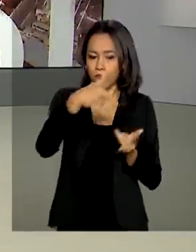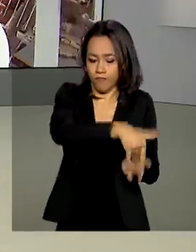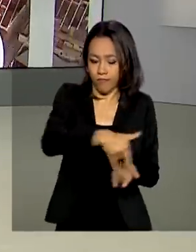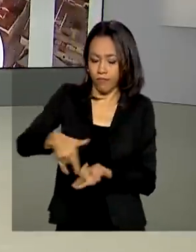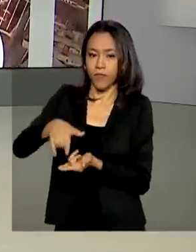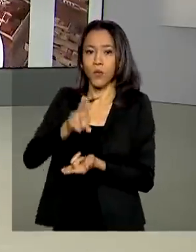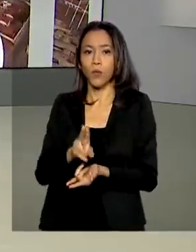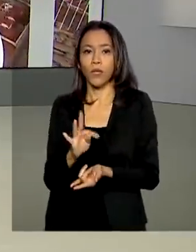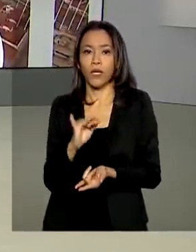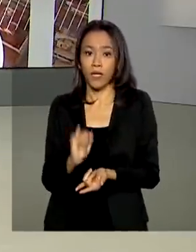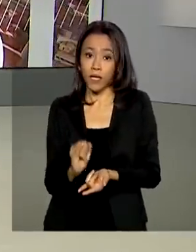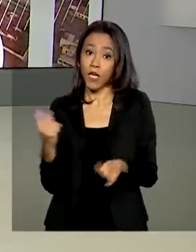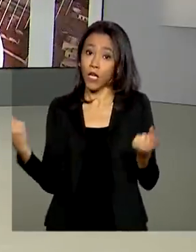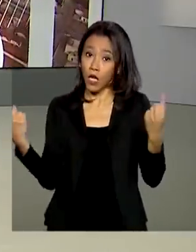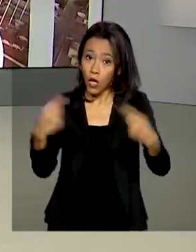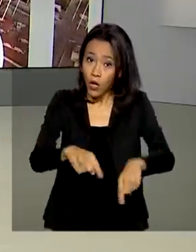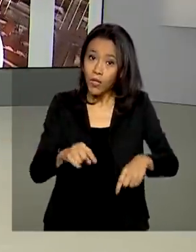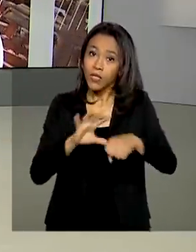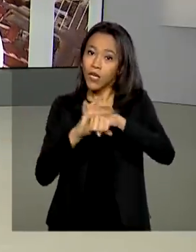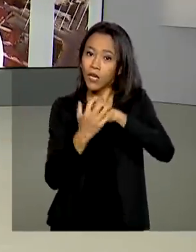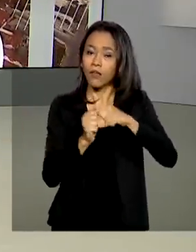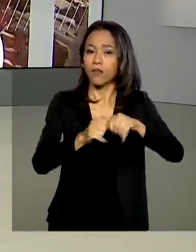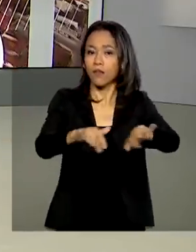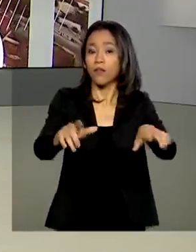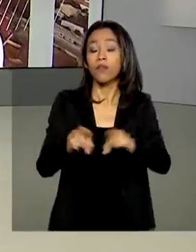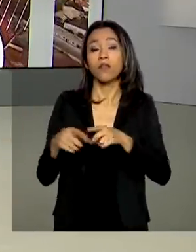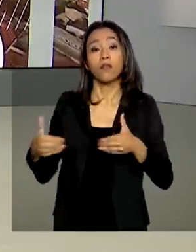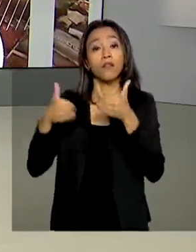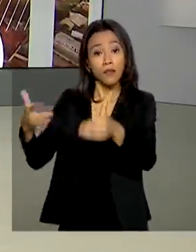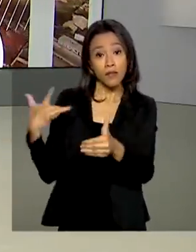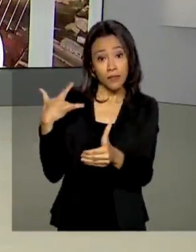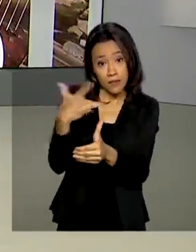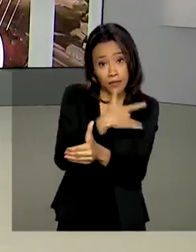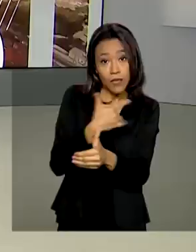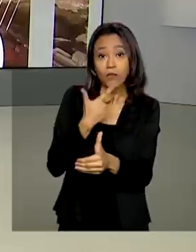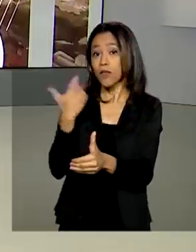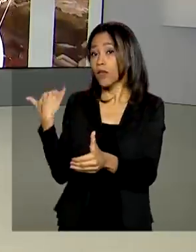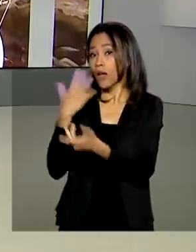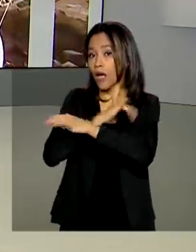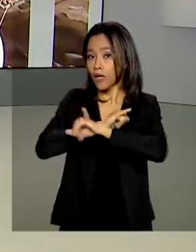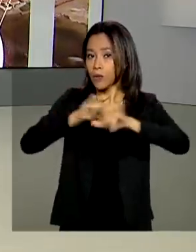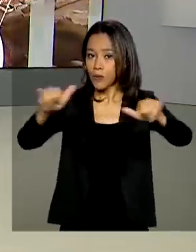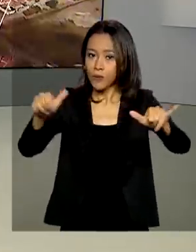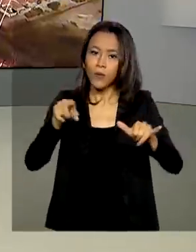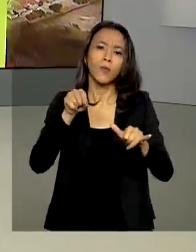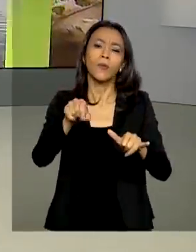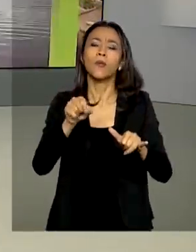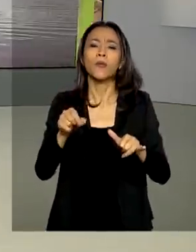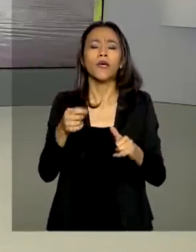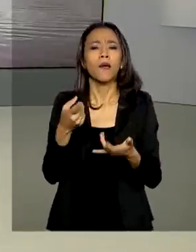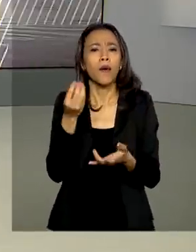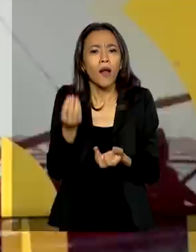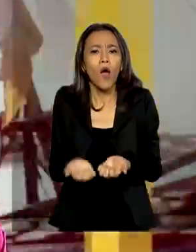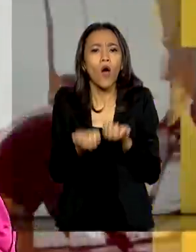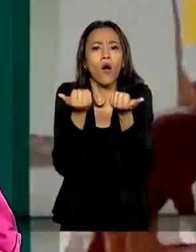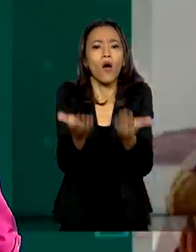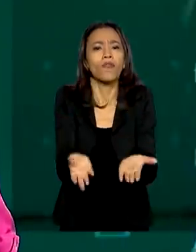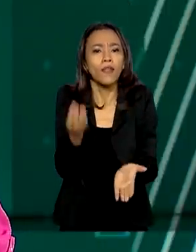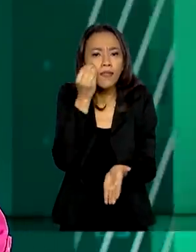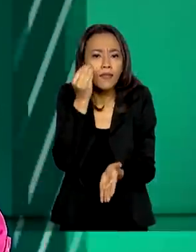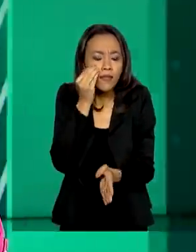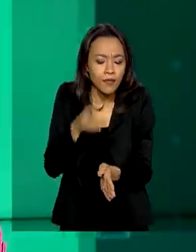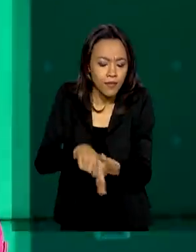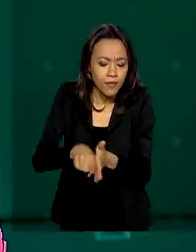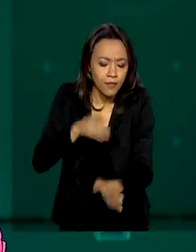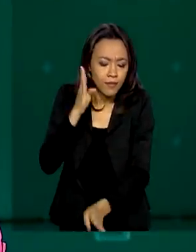combate ao coronavírus. O Ministério da Saúde também anunciou medidas para ampliar a oferta de testes no país. São